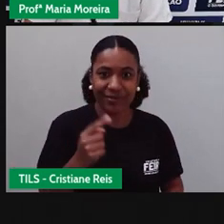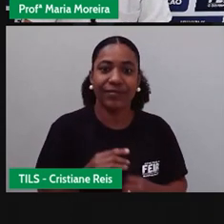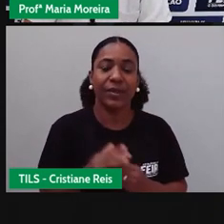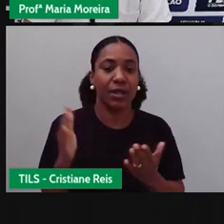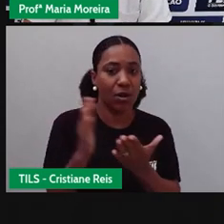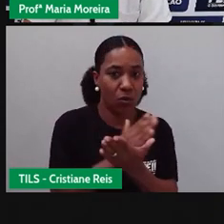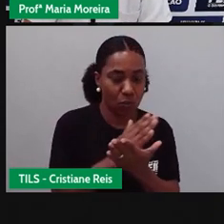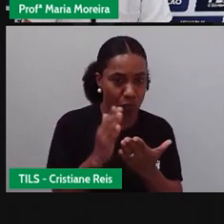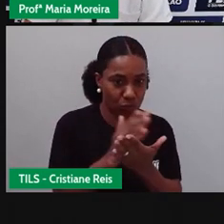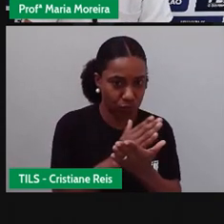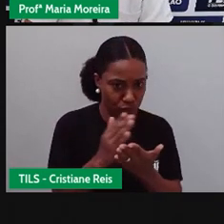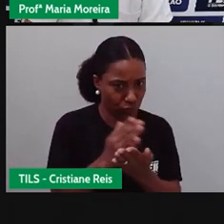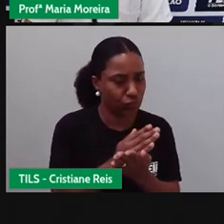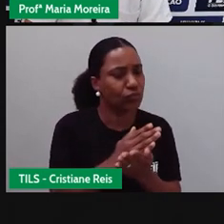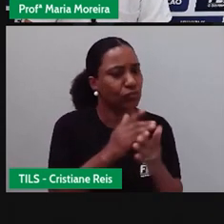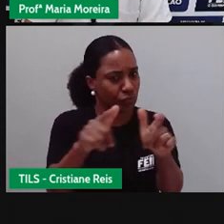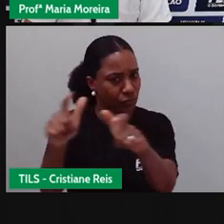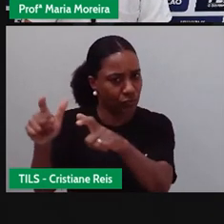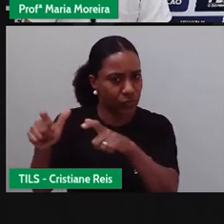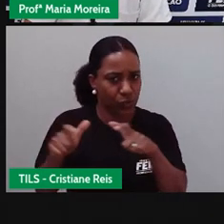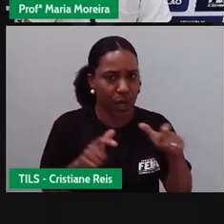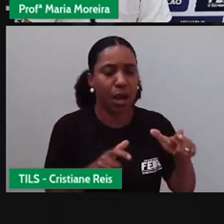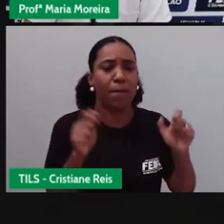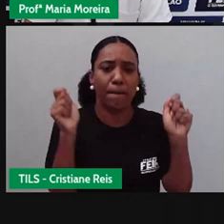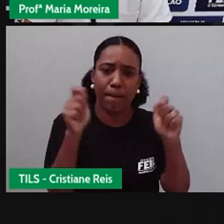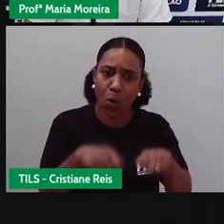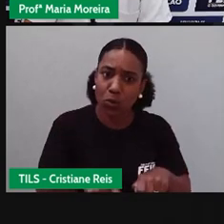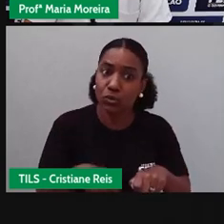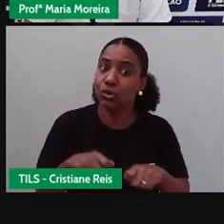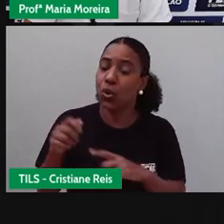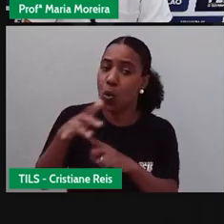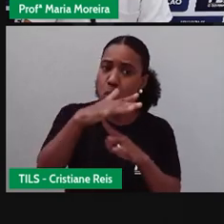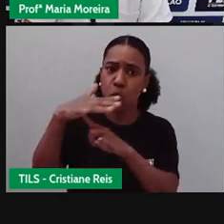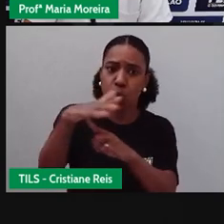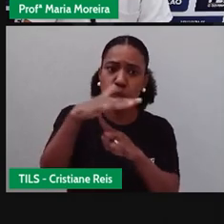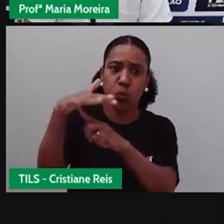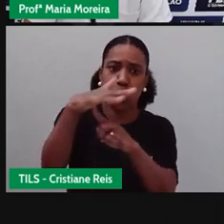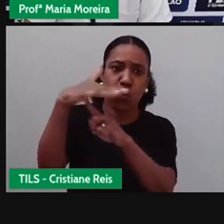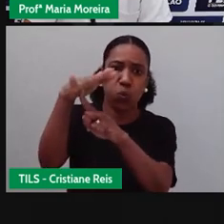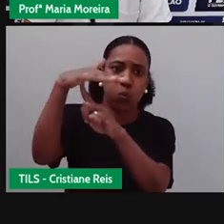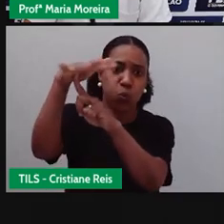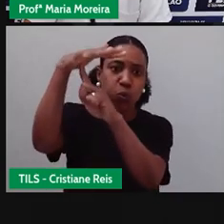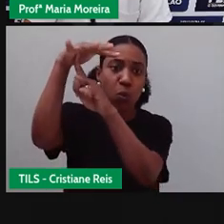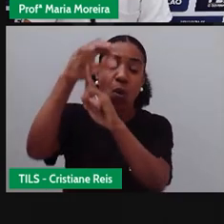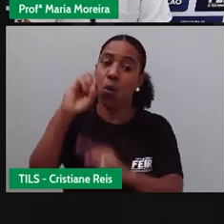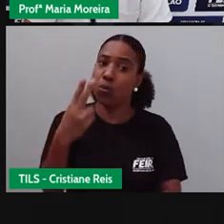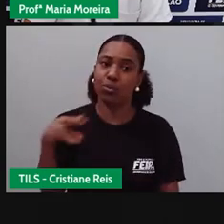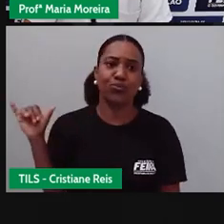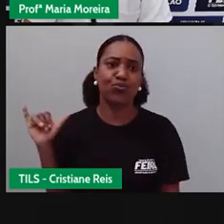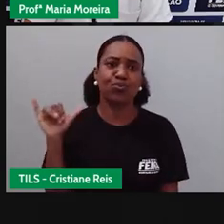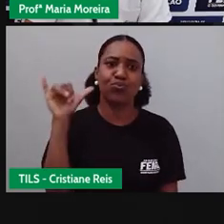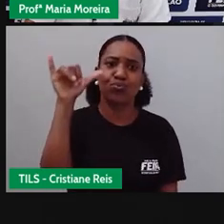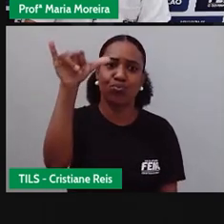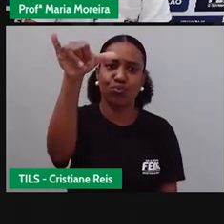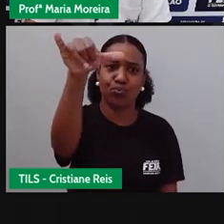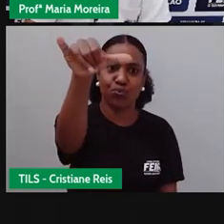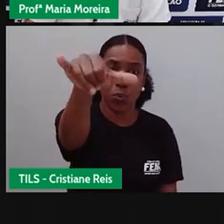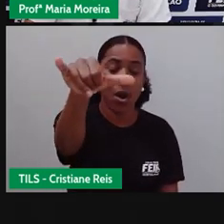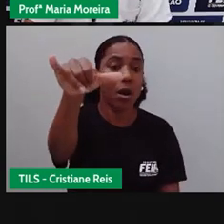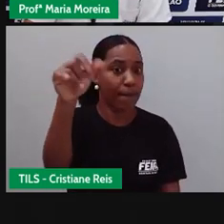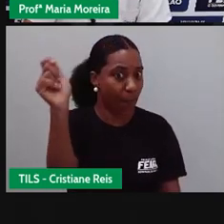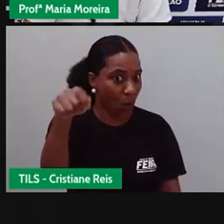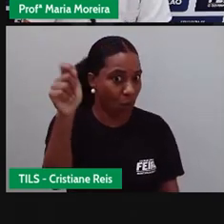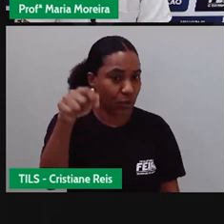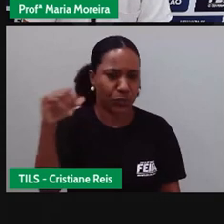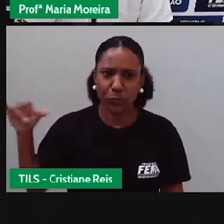Alguns lugares, né, usam aviões, né, ou helicópteros como ambulância. Essas ambulâncias